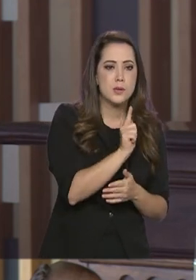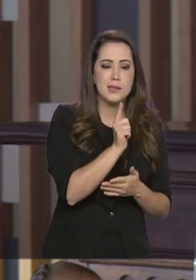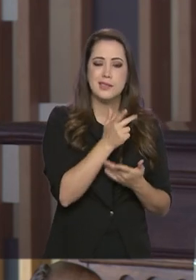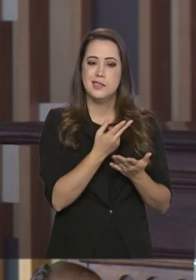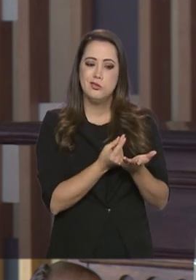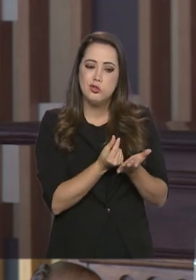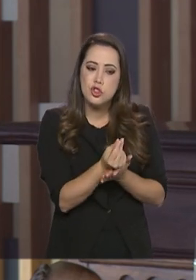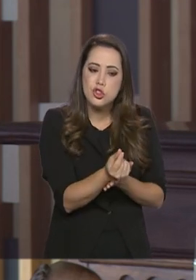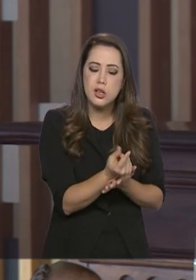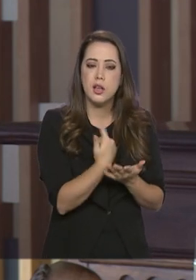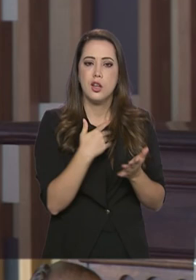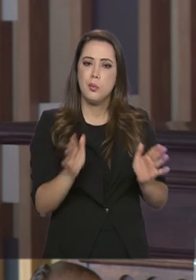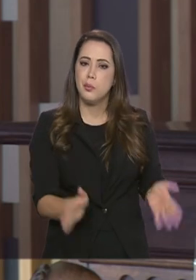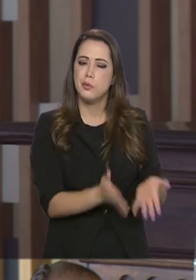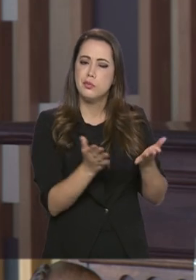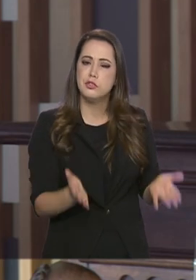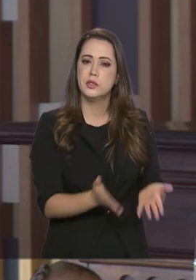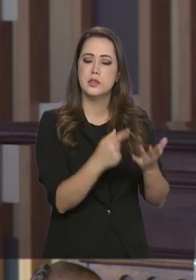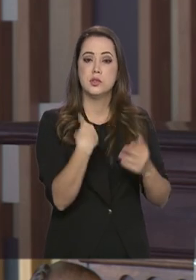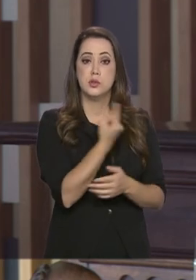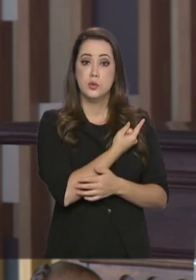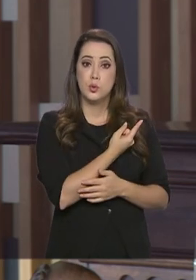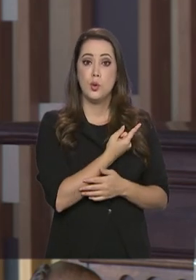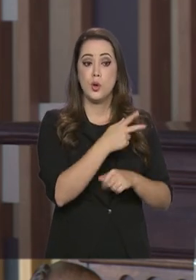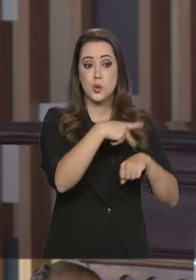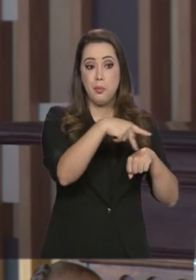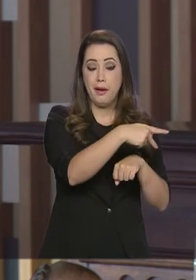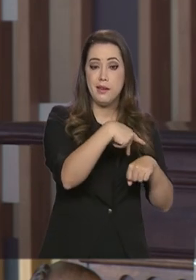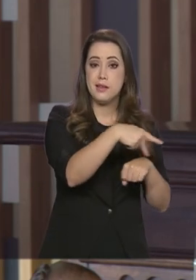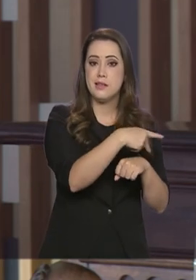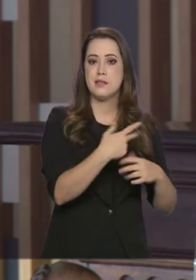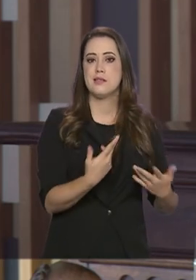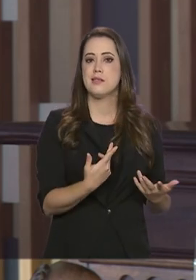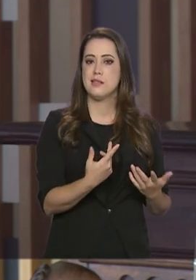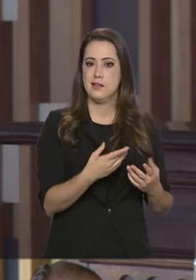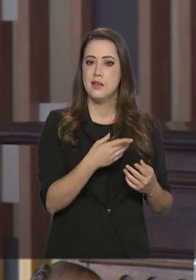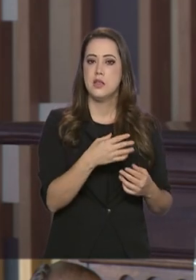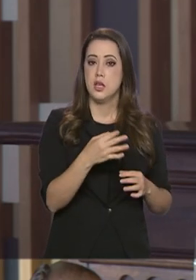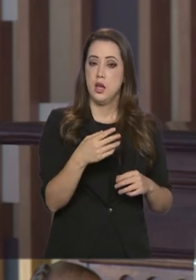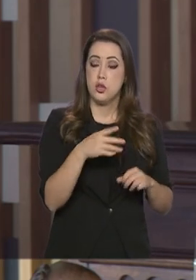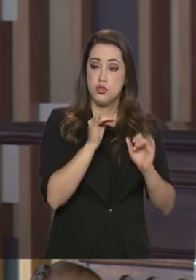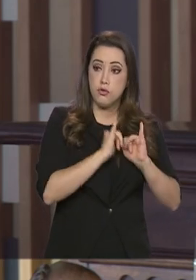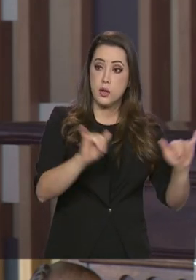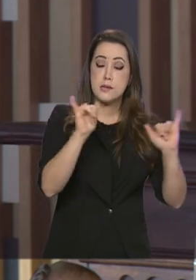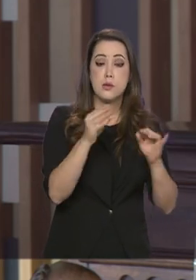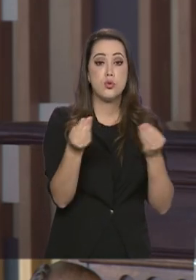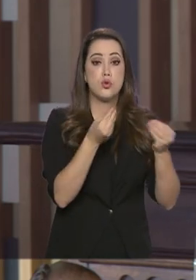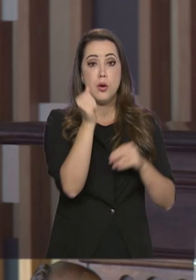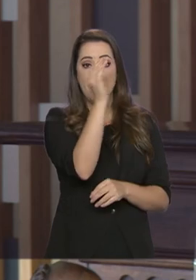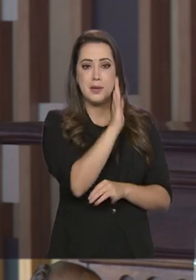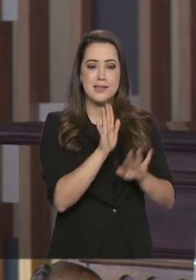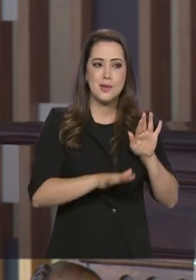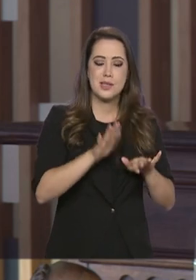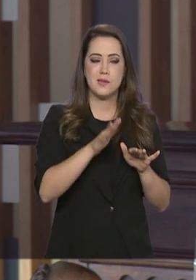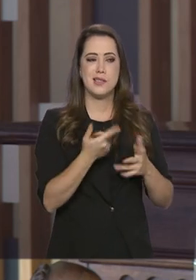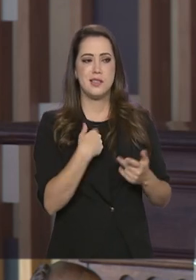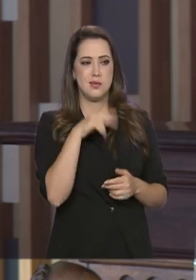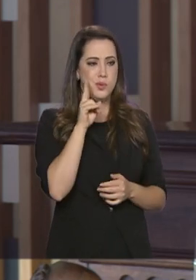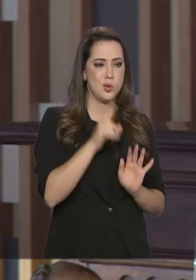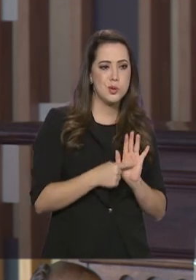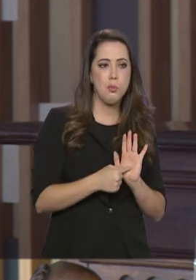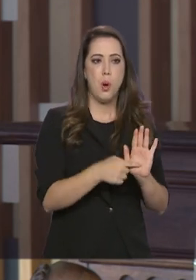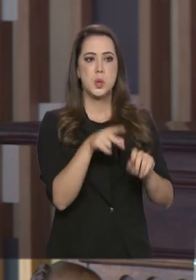nossos interesses, na divulgação da nossa imagem, né? Da nossa imagem correta. Muitas vezes tem aparecido uma imagem muito